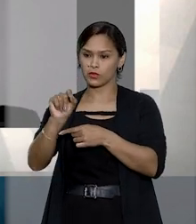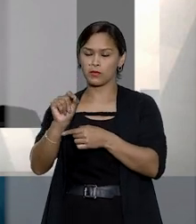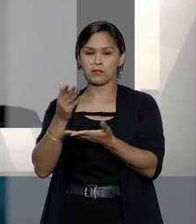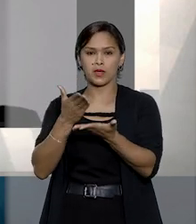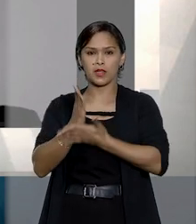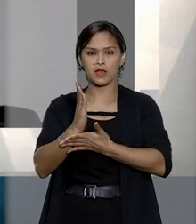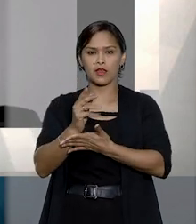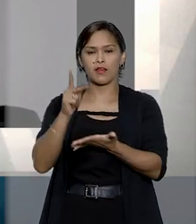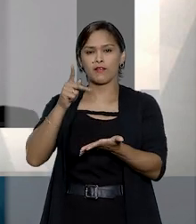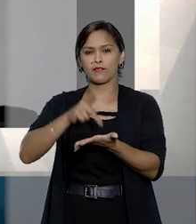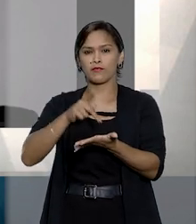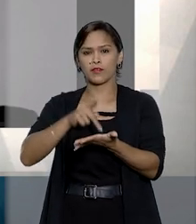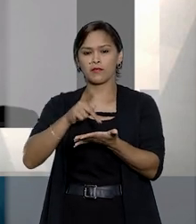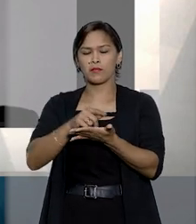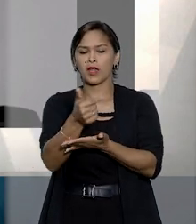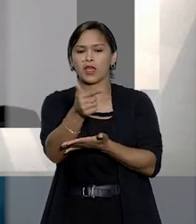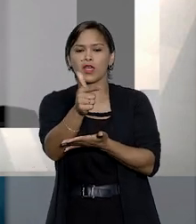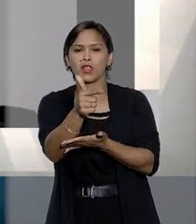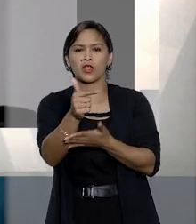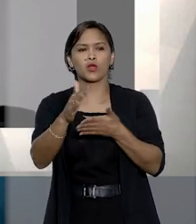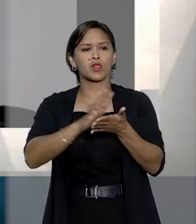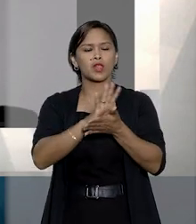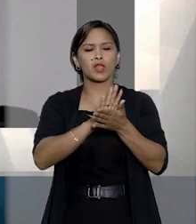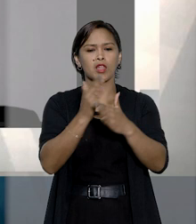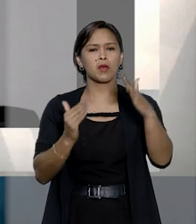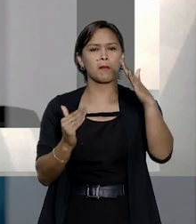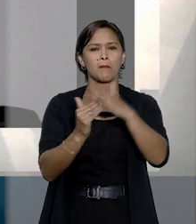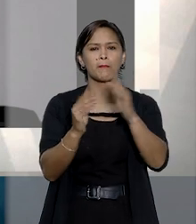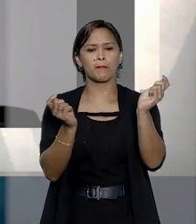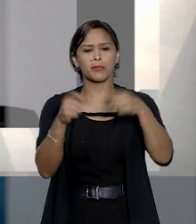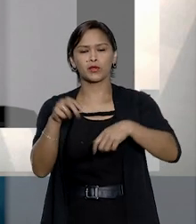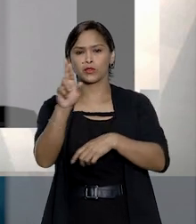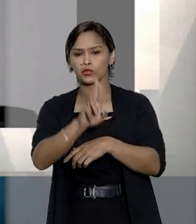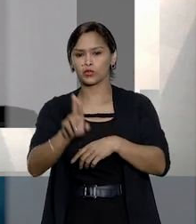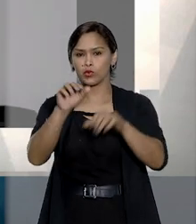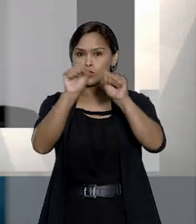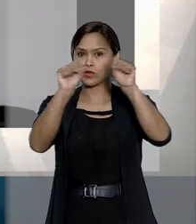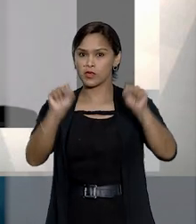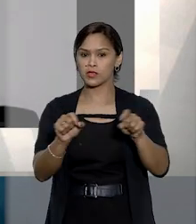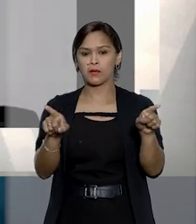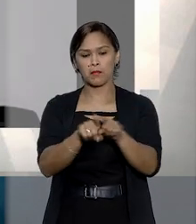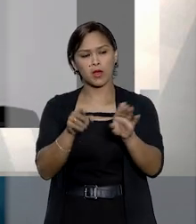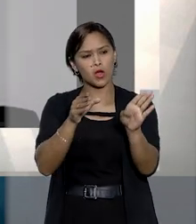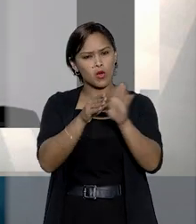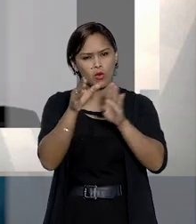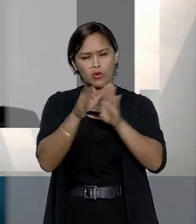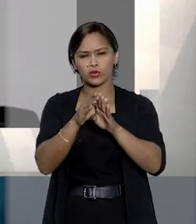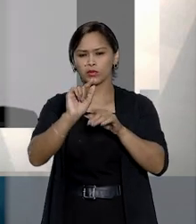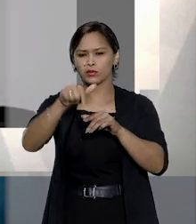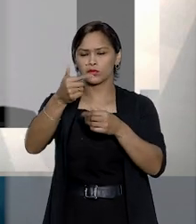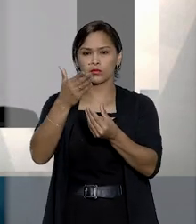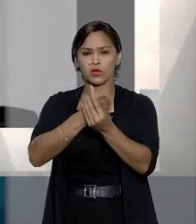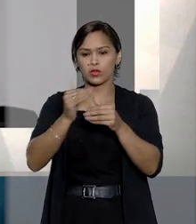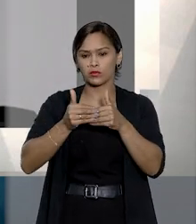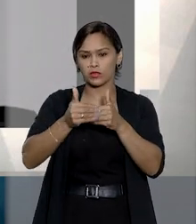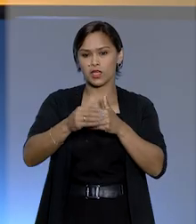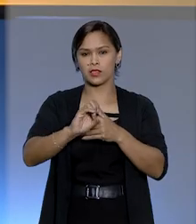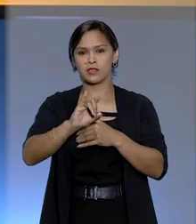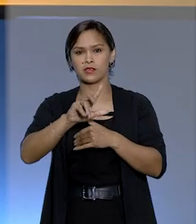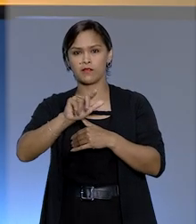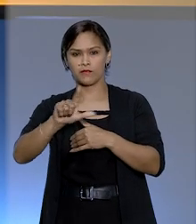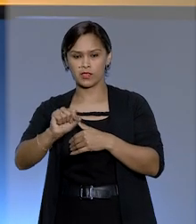para reafirmar que não há qualquer impedimento no uso do sistema para consulta nos procedimentos cíveis.